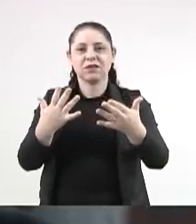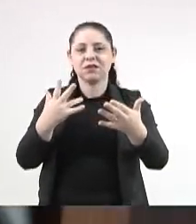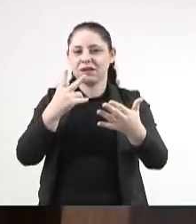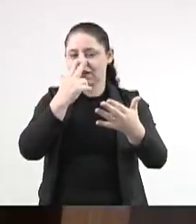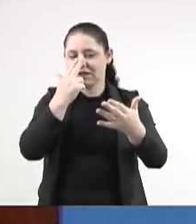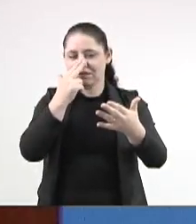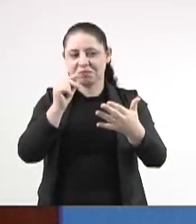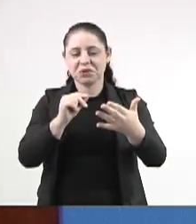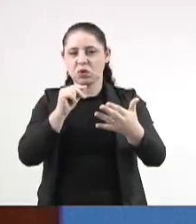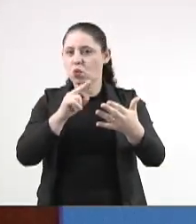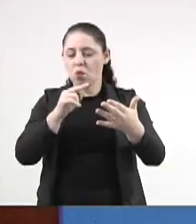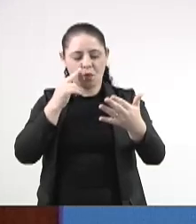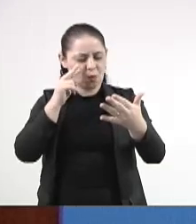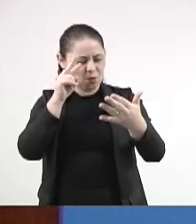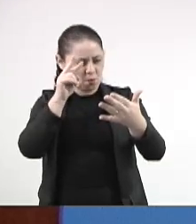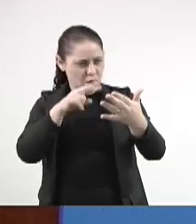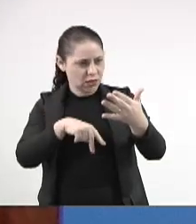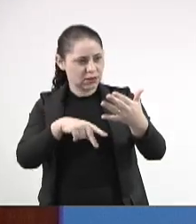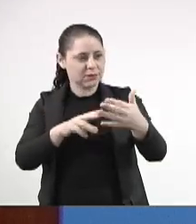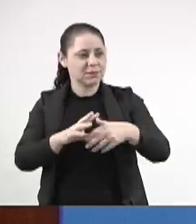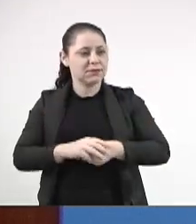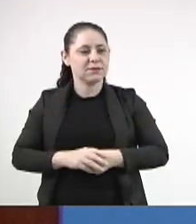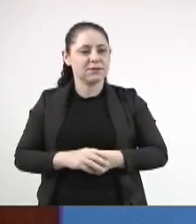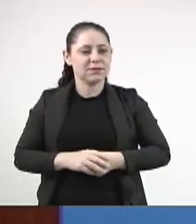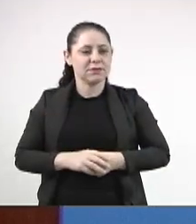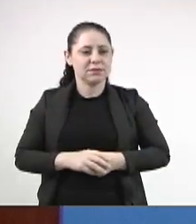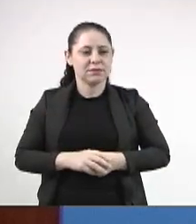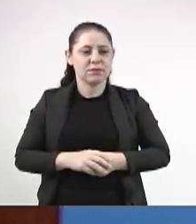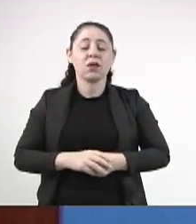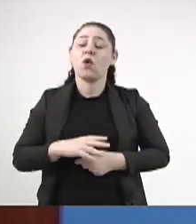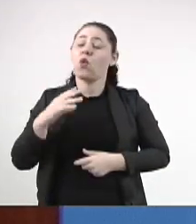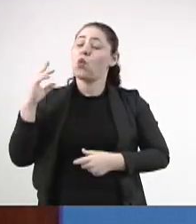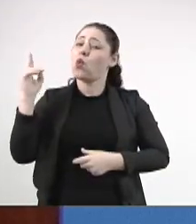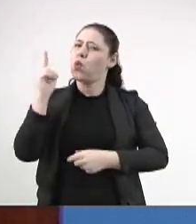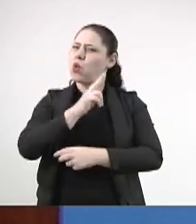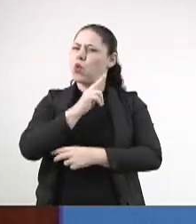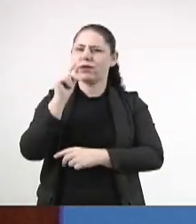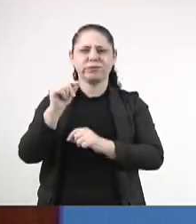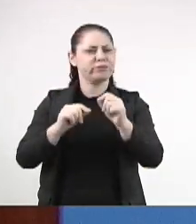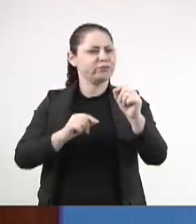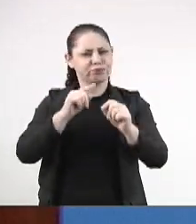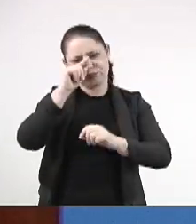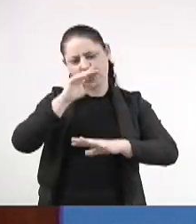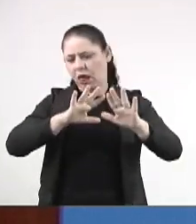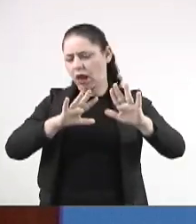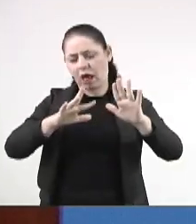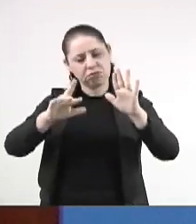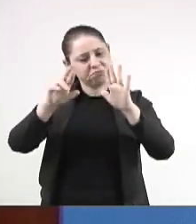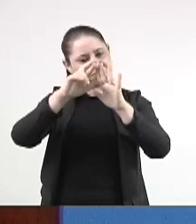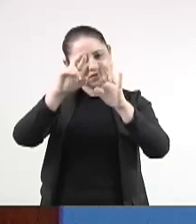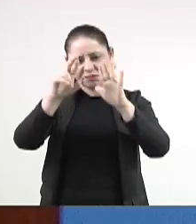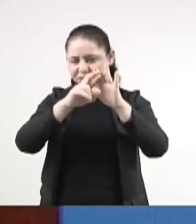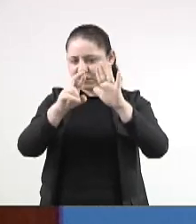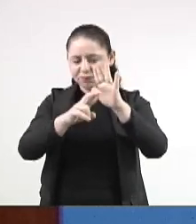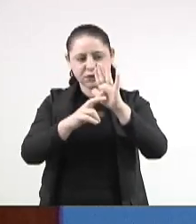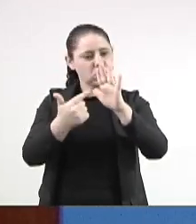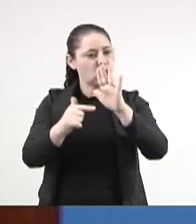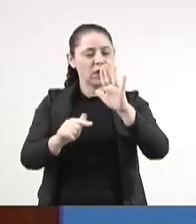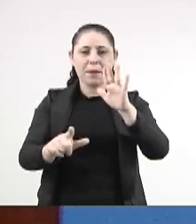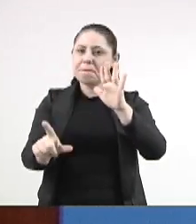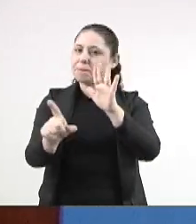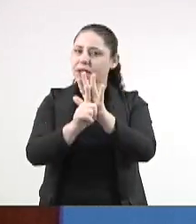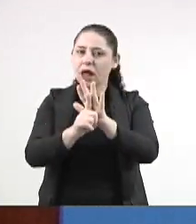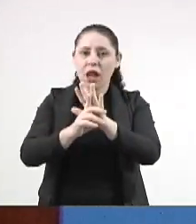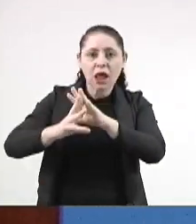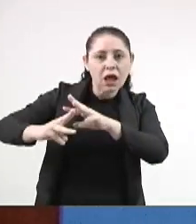Ou seja, é uma situação grave, em que não há regra, é uma terra sem lei.